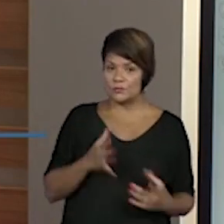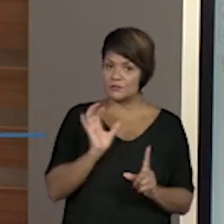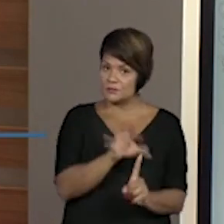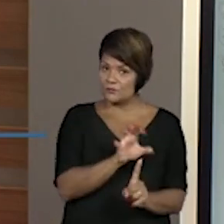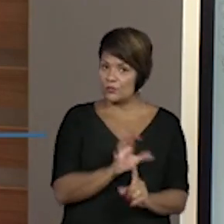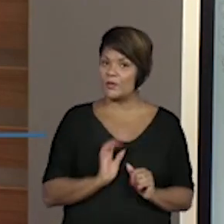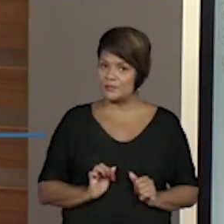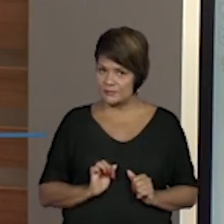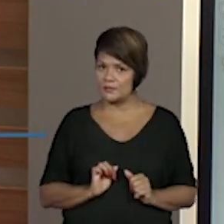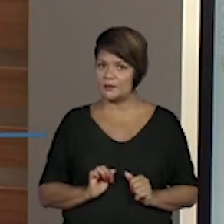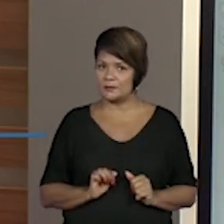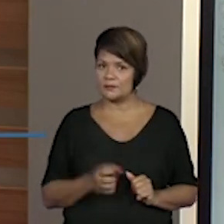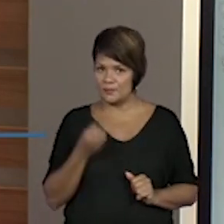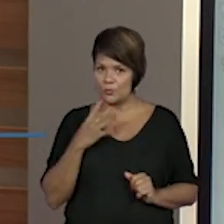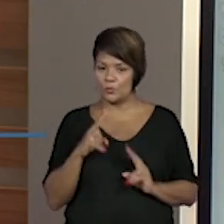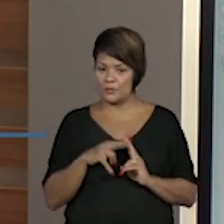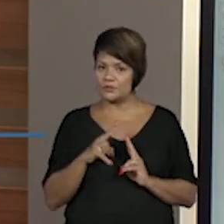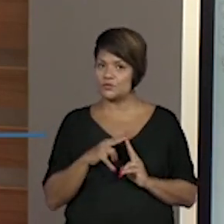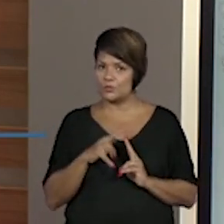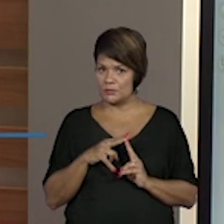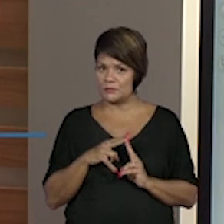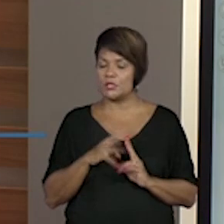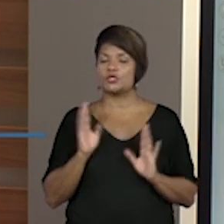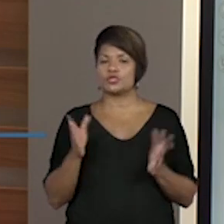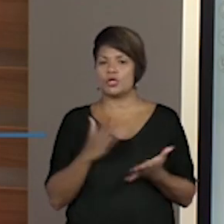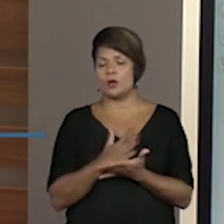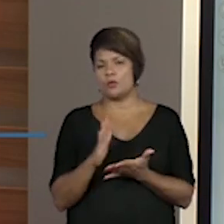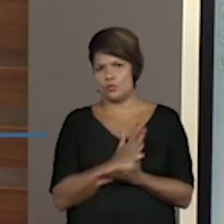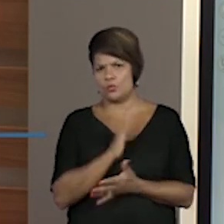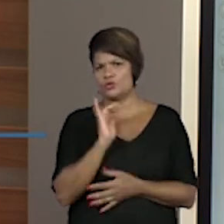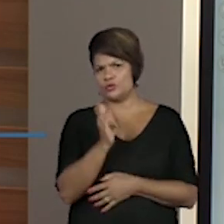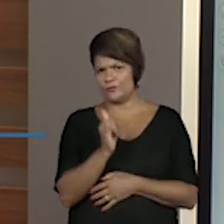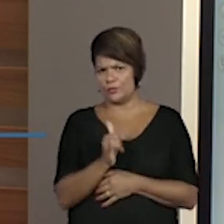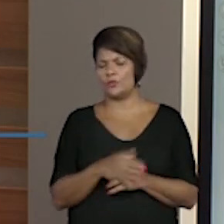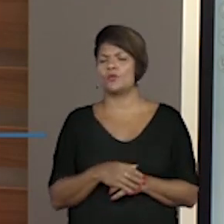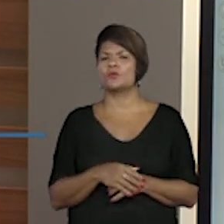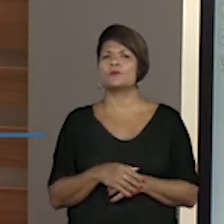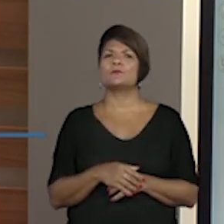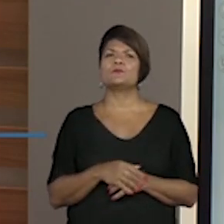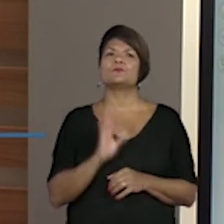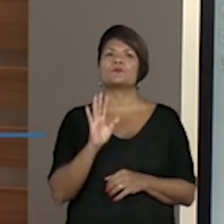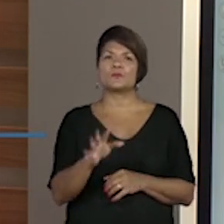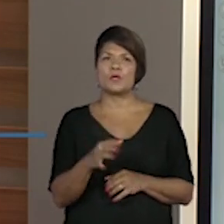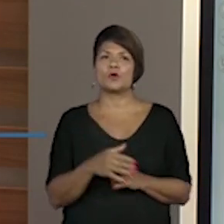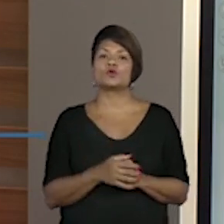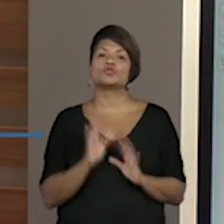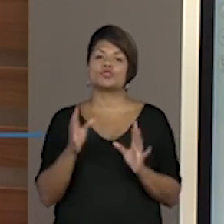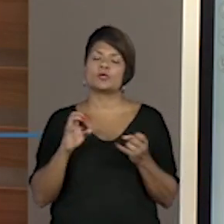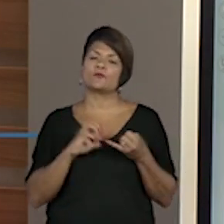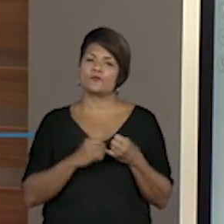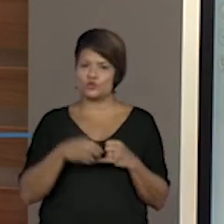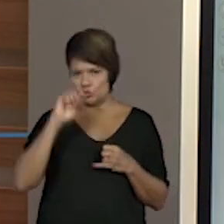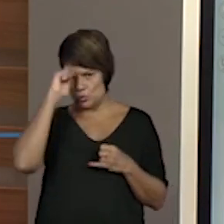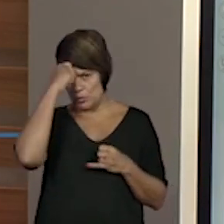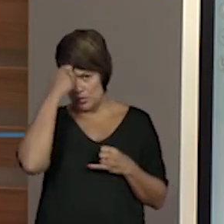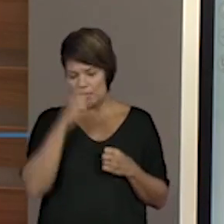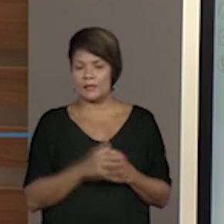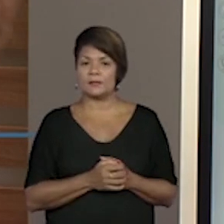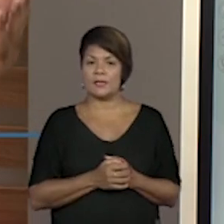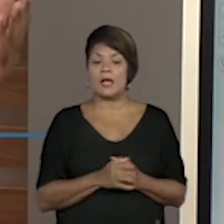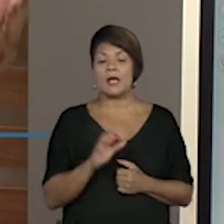e para a arte. Tem vários, a já falou de alguns, mas só para retomar. Foram falar da feijoada, o